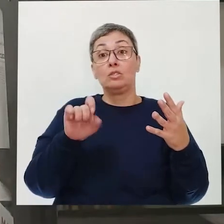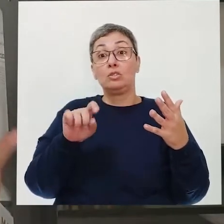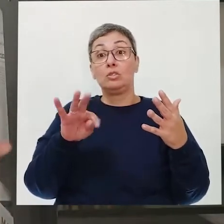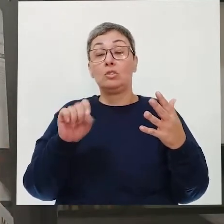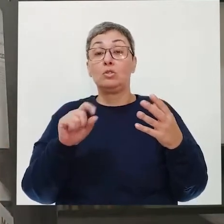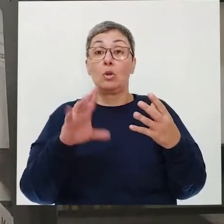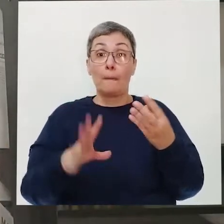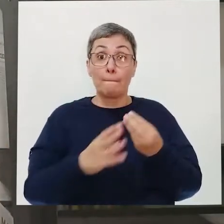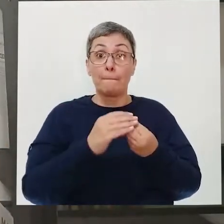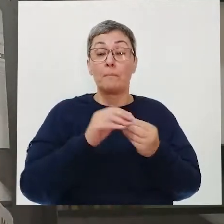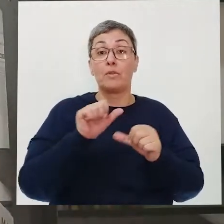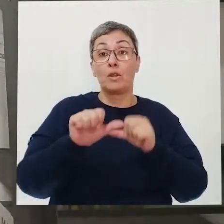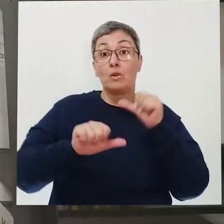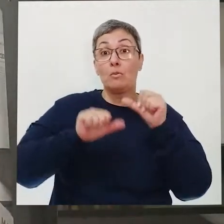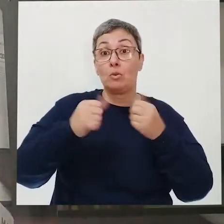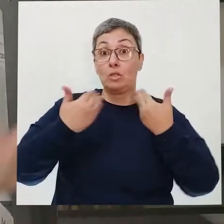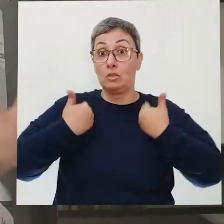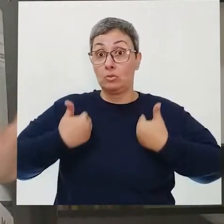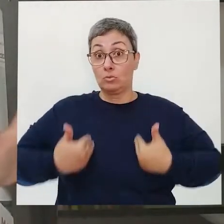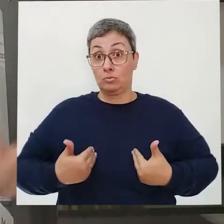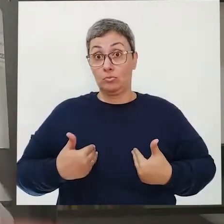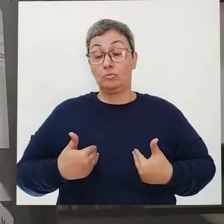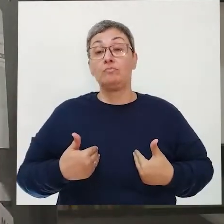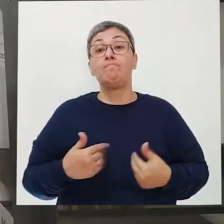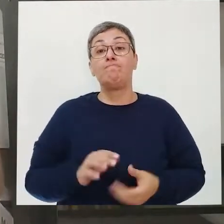tá ligado a mudanças do corpo.